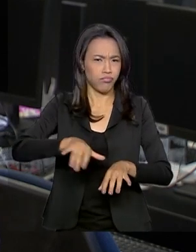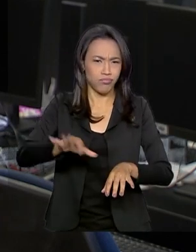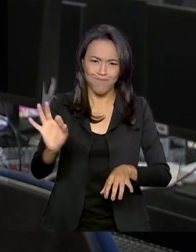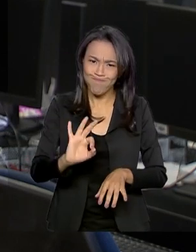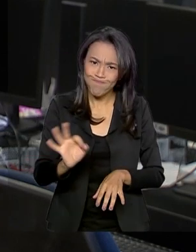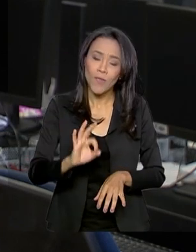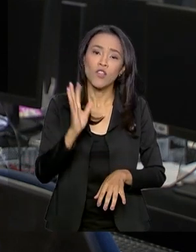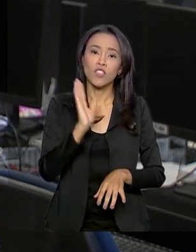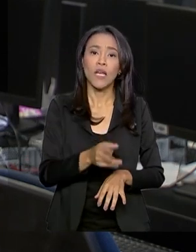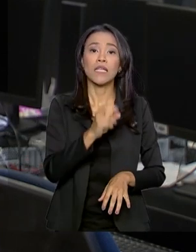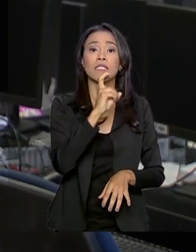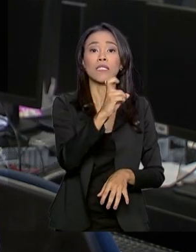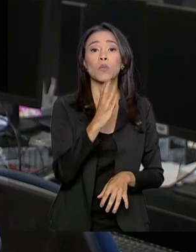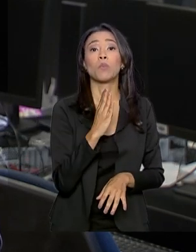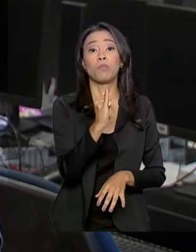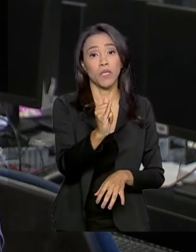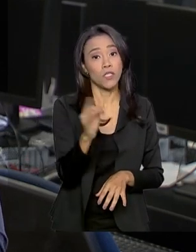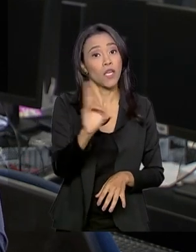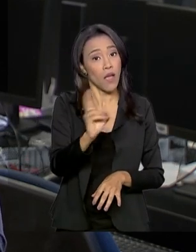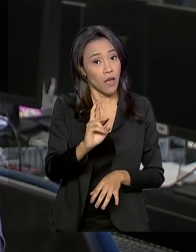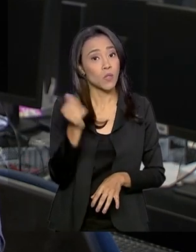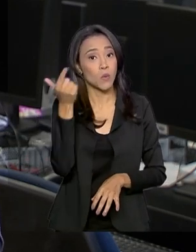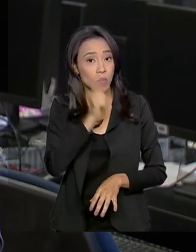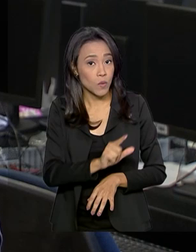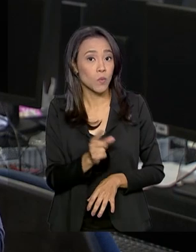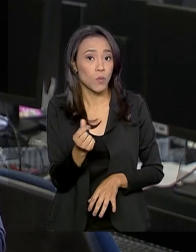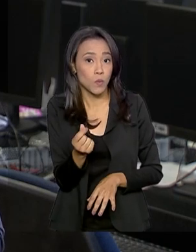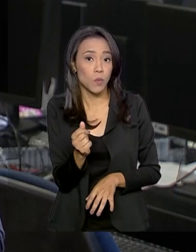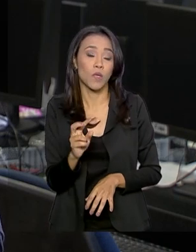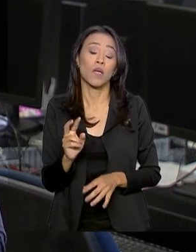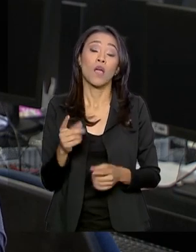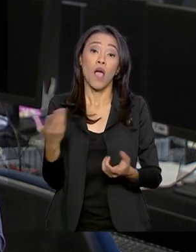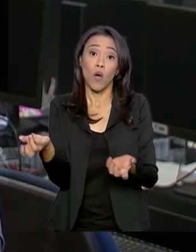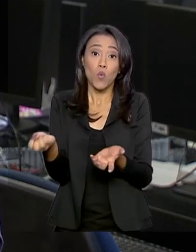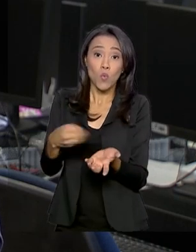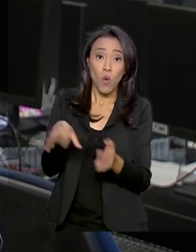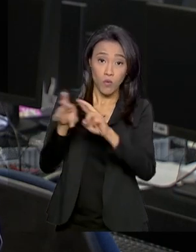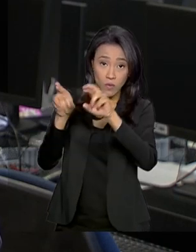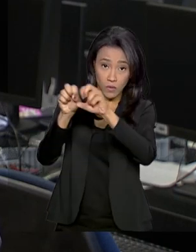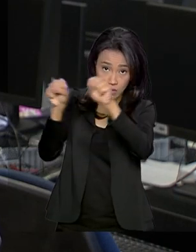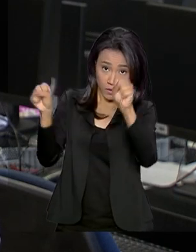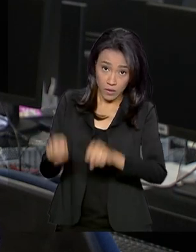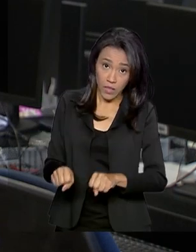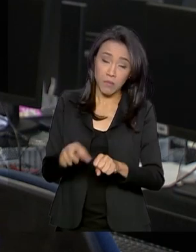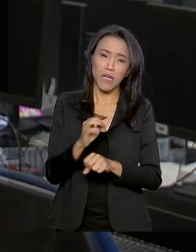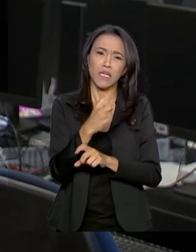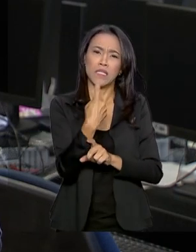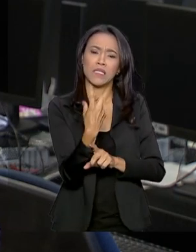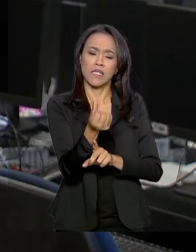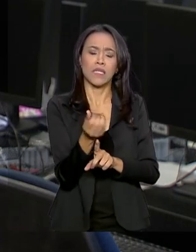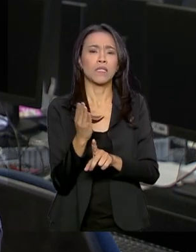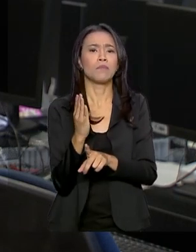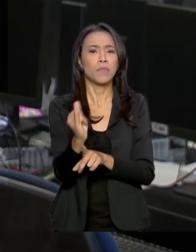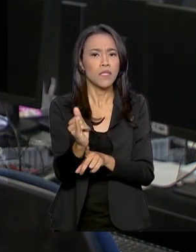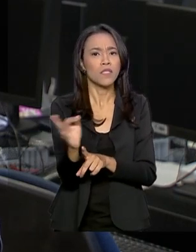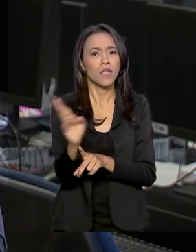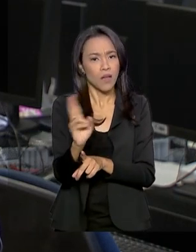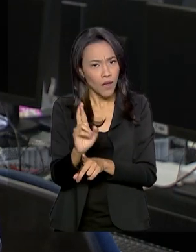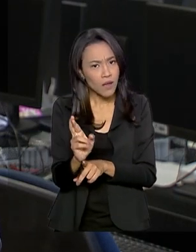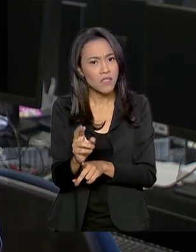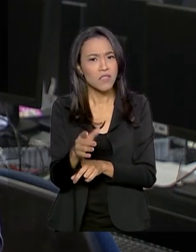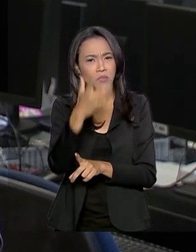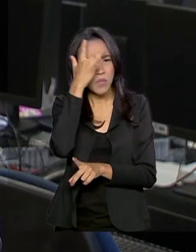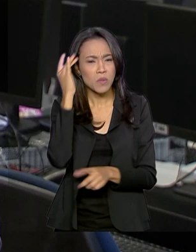recuperados R 5 bilhões. Agora, a expectativa com o novo sistema é que cerca de R 16 bilhões em